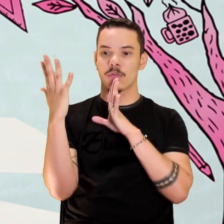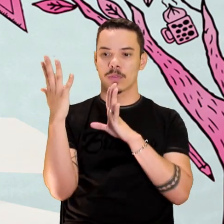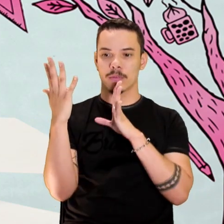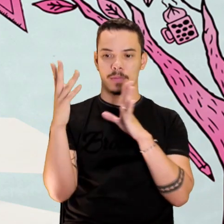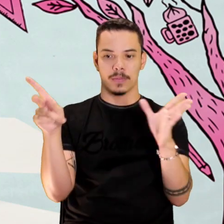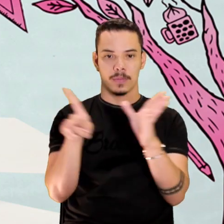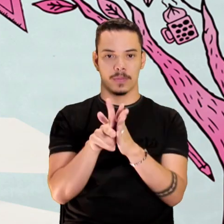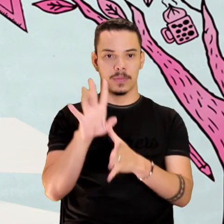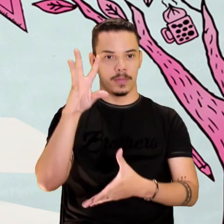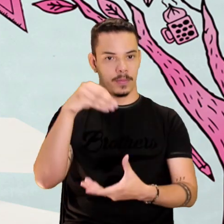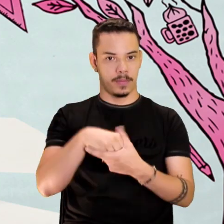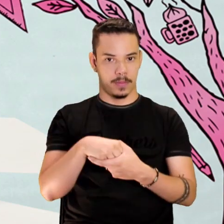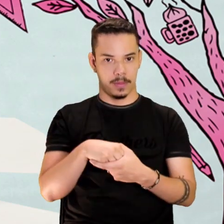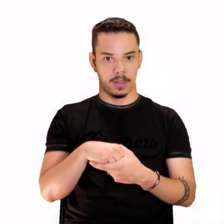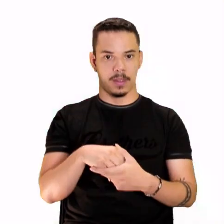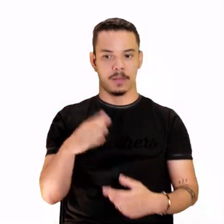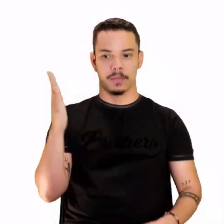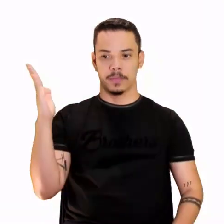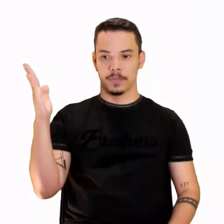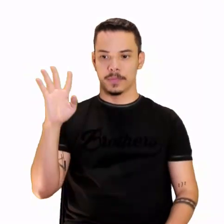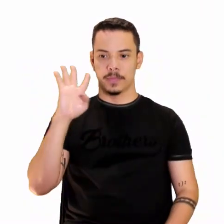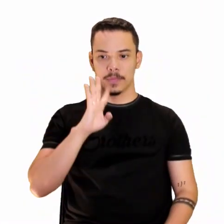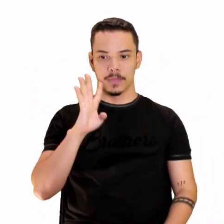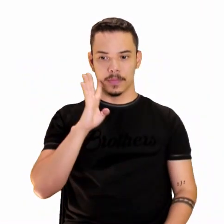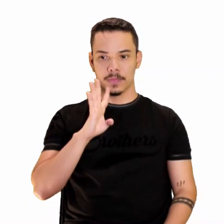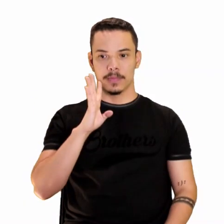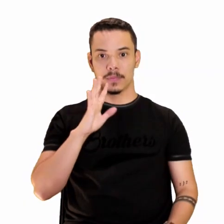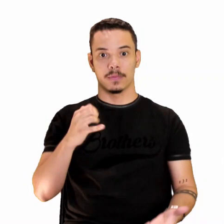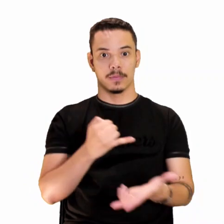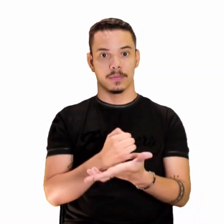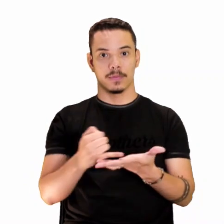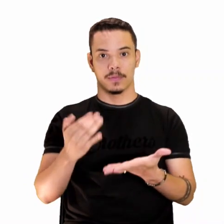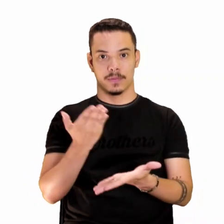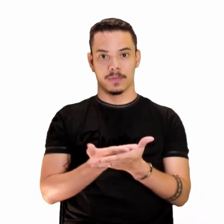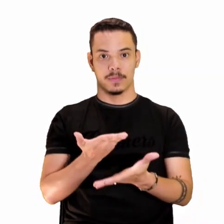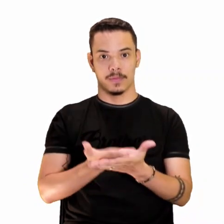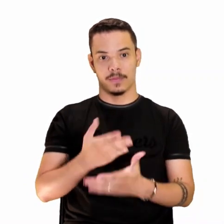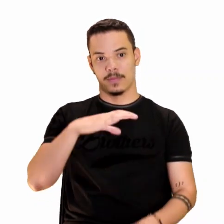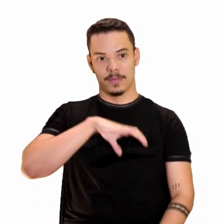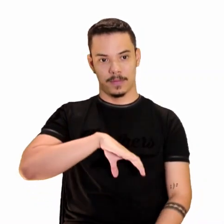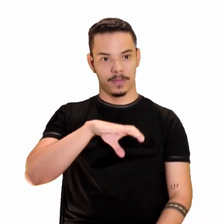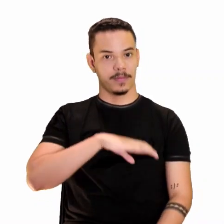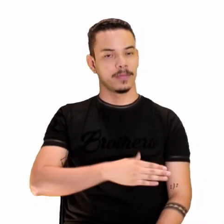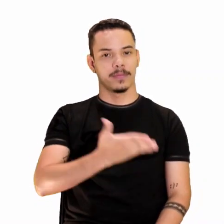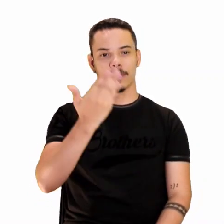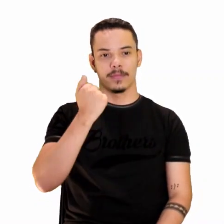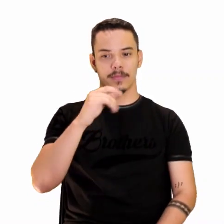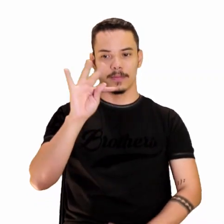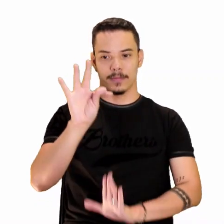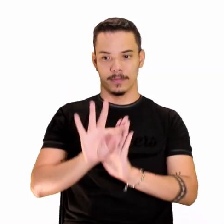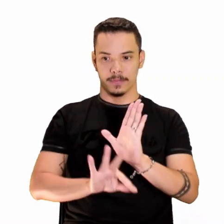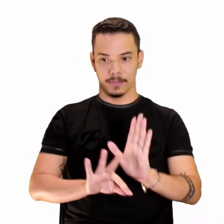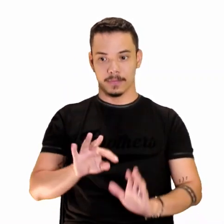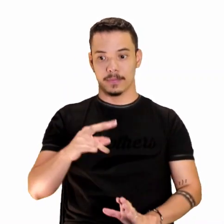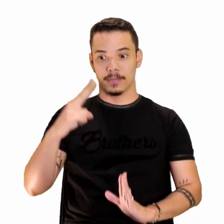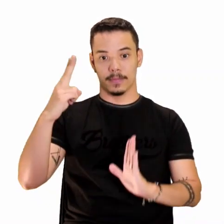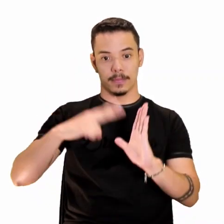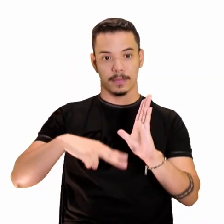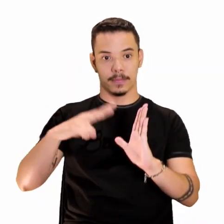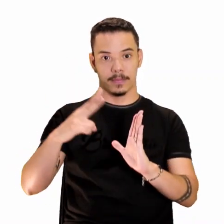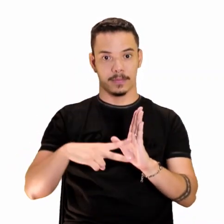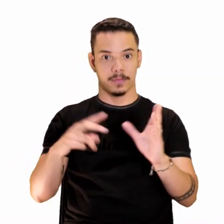Intertextualidade, paráfrase e paródia. Beleza! Iniciando a aula de língua portuguesa, vamos aí para o texto atual, leitura